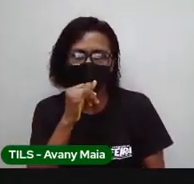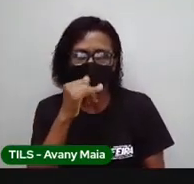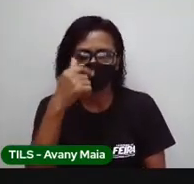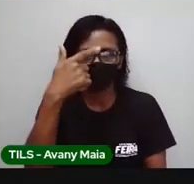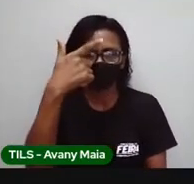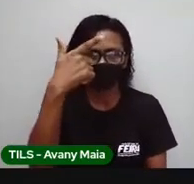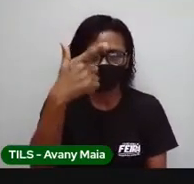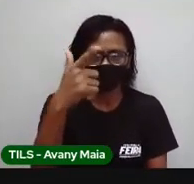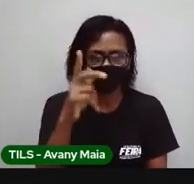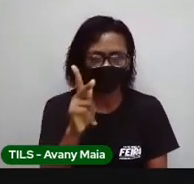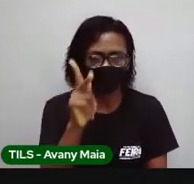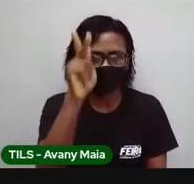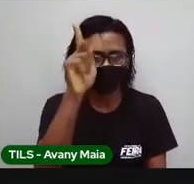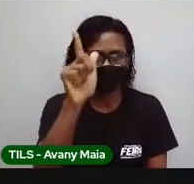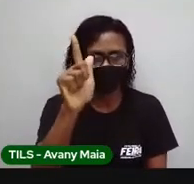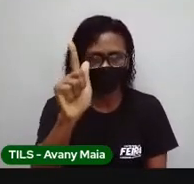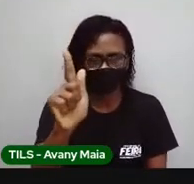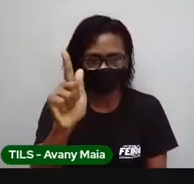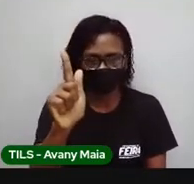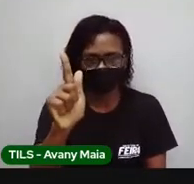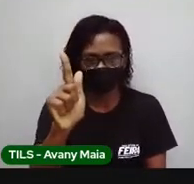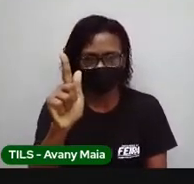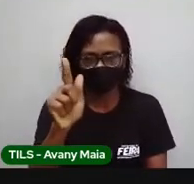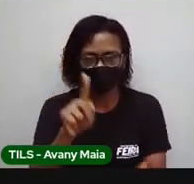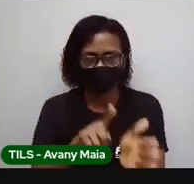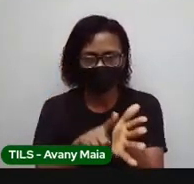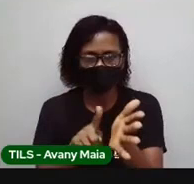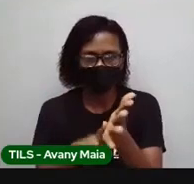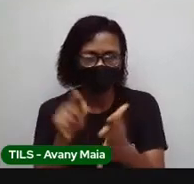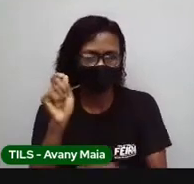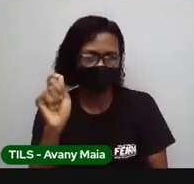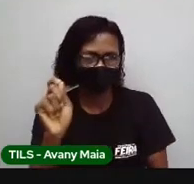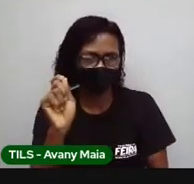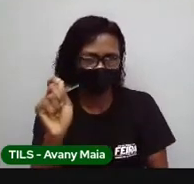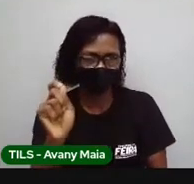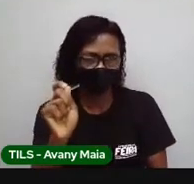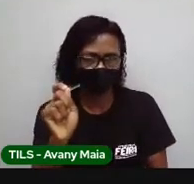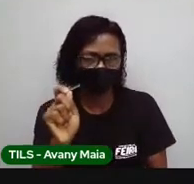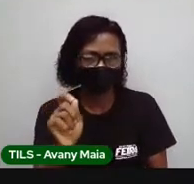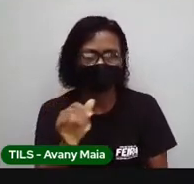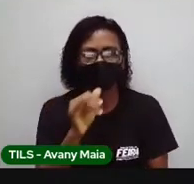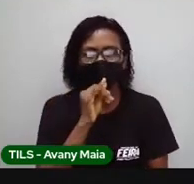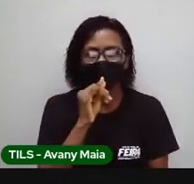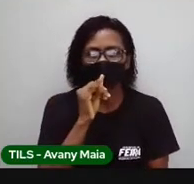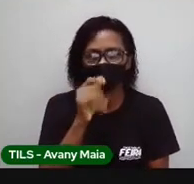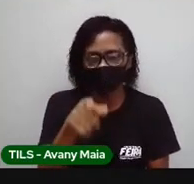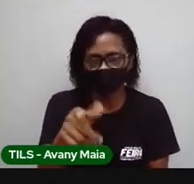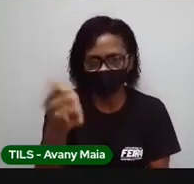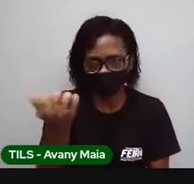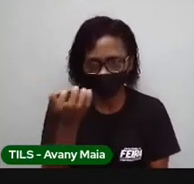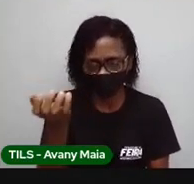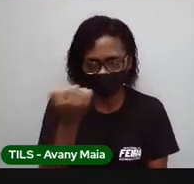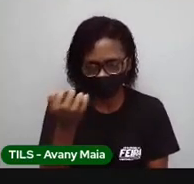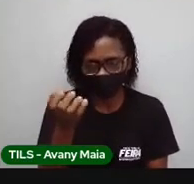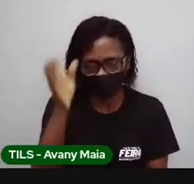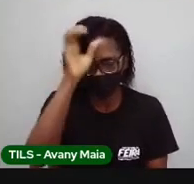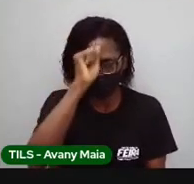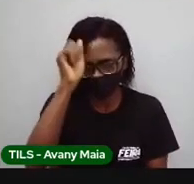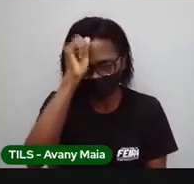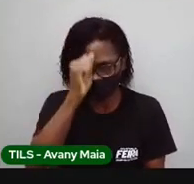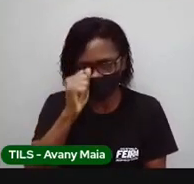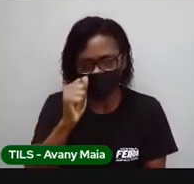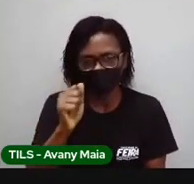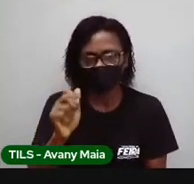Dois quilogramas. Se eu quisesse escrever esses dois quilogramas em gramas,